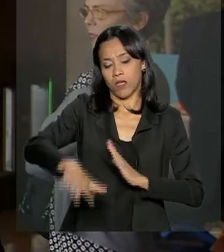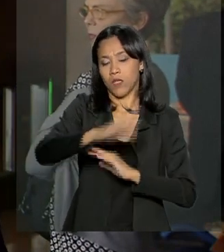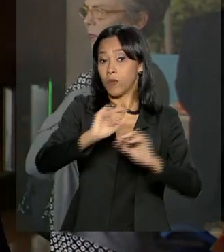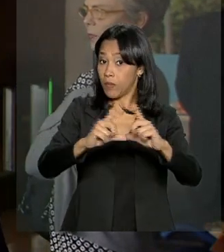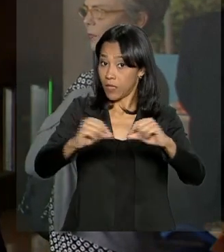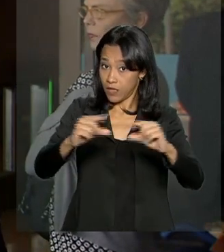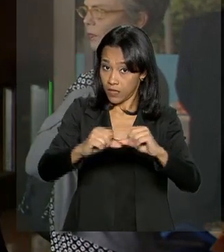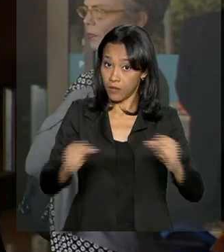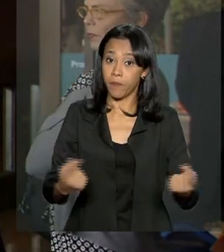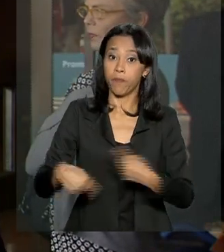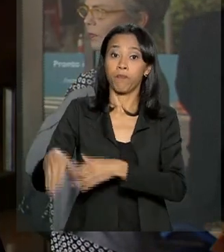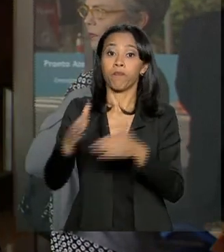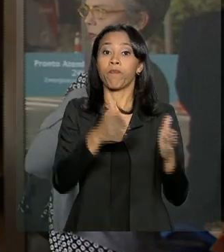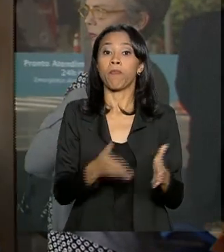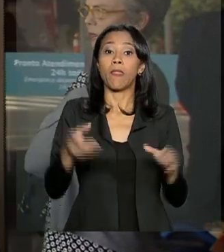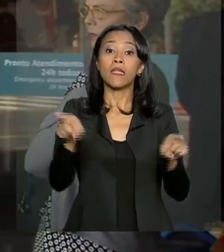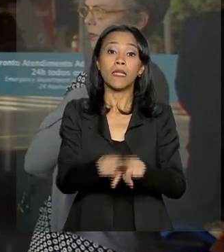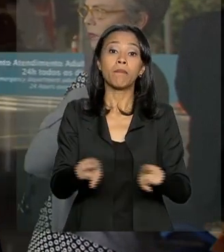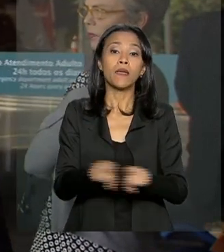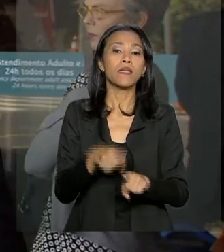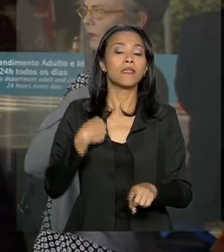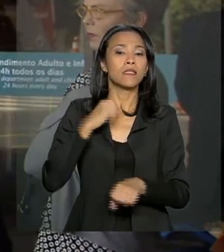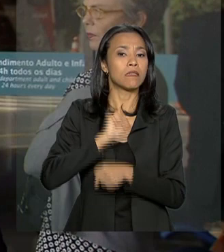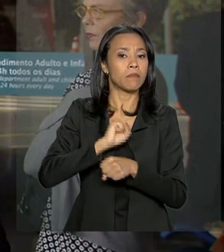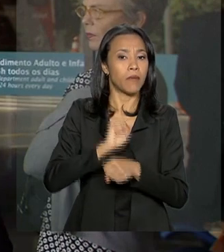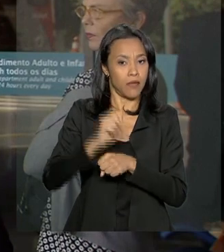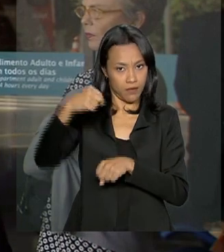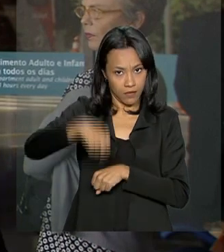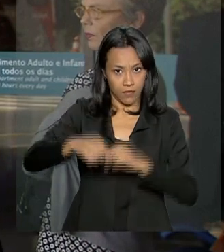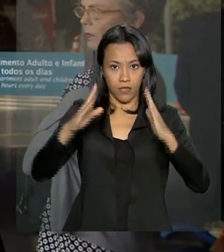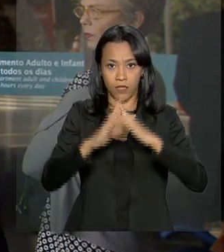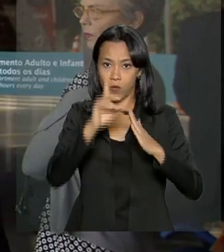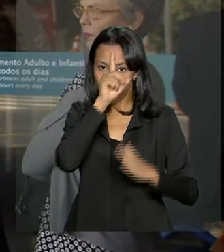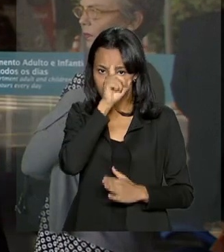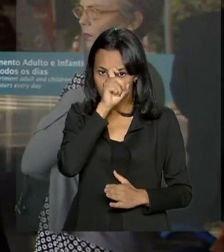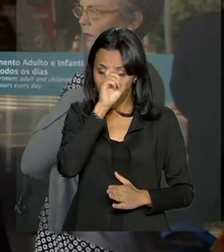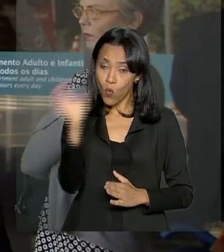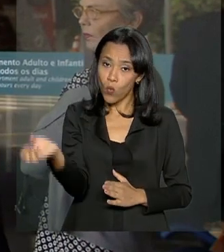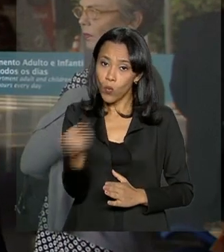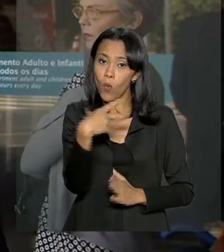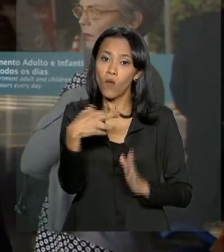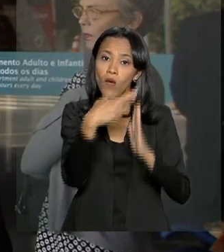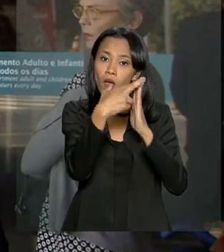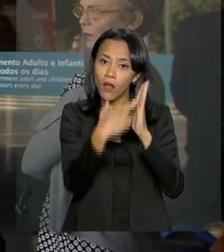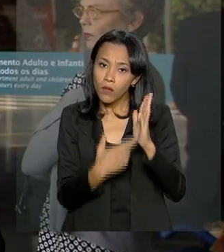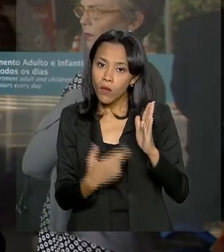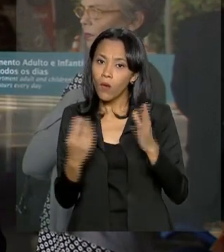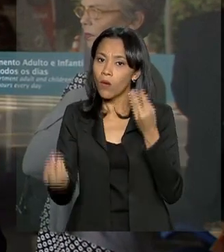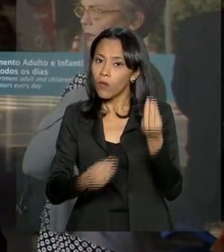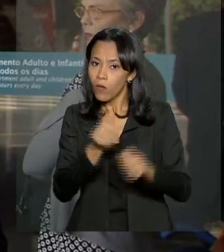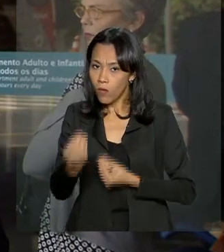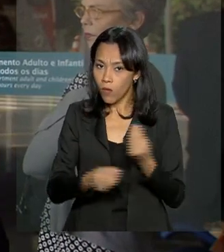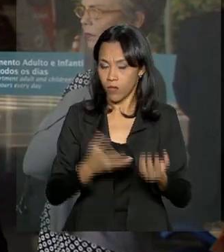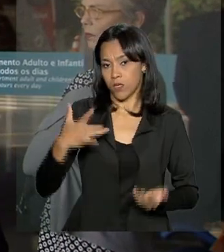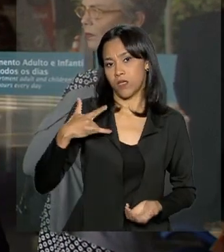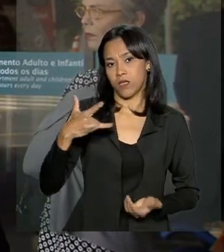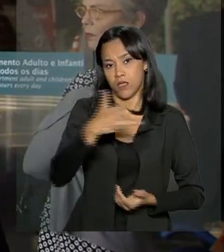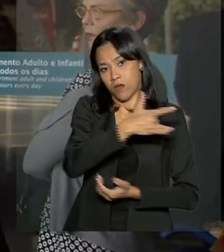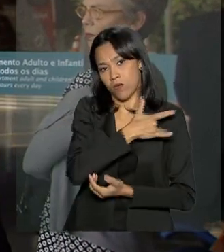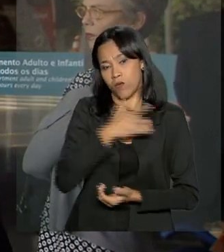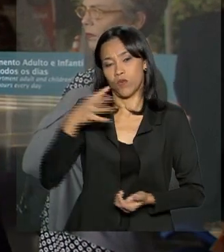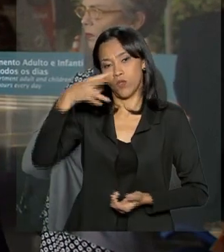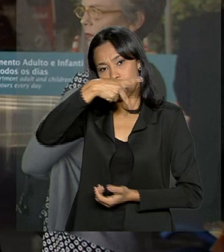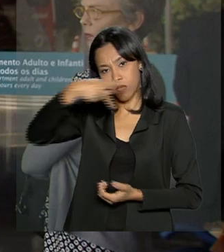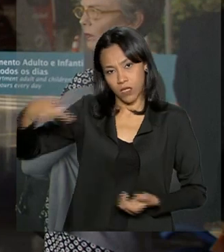Brasília. Também é aguardado aqui, no Hospital Albert Einstein, um novo boletim a respeito do Estado de Saúde do